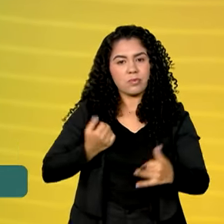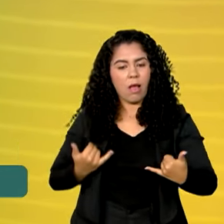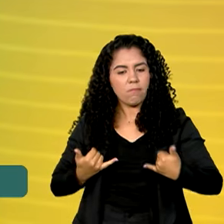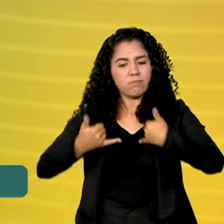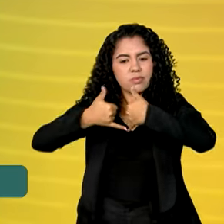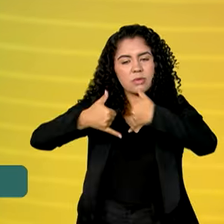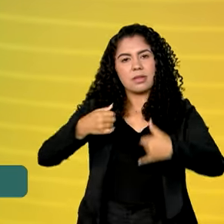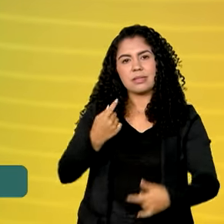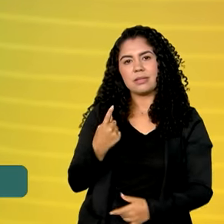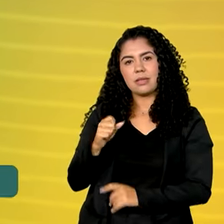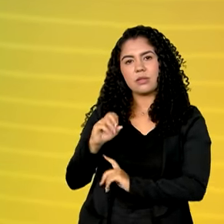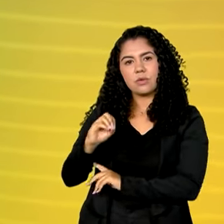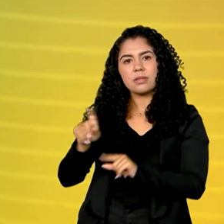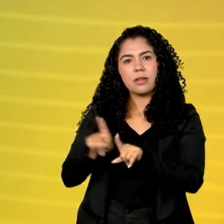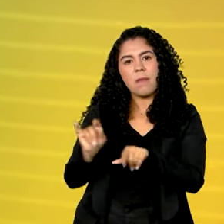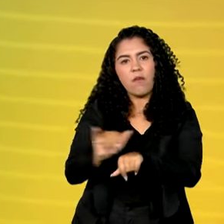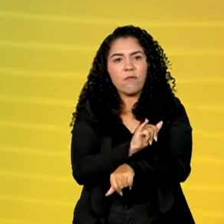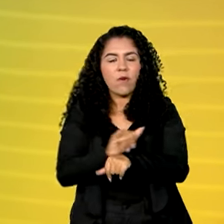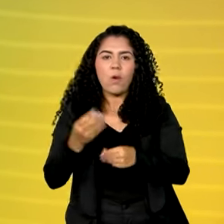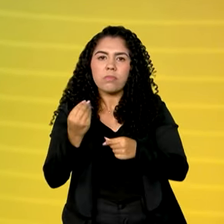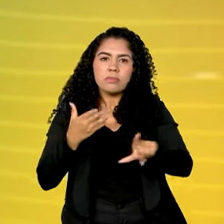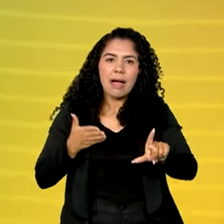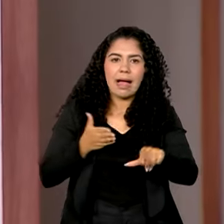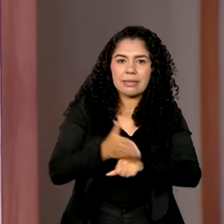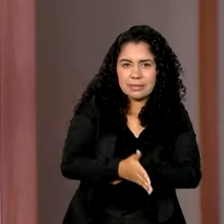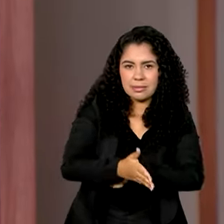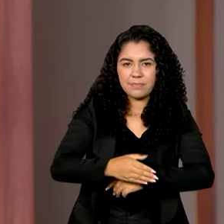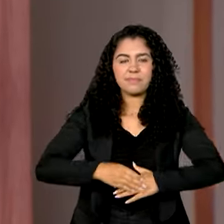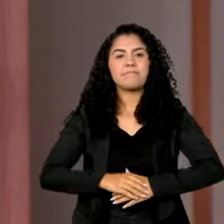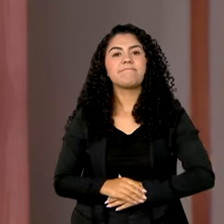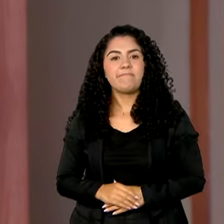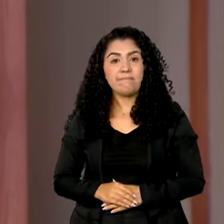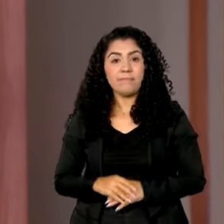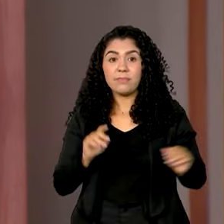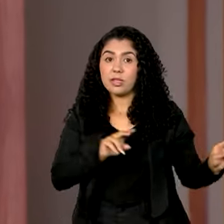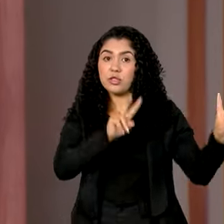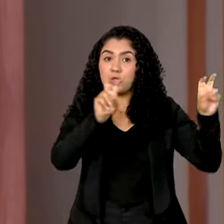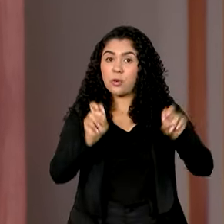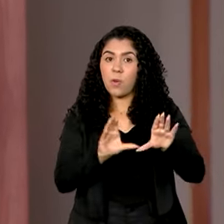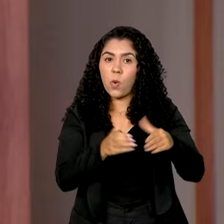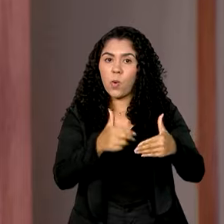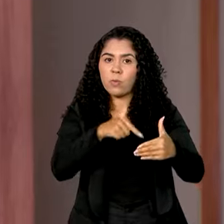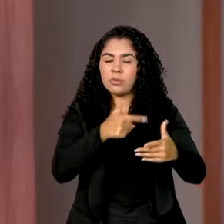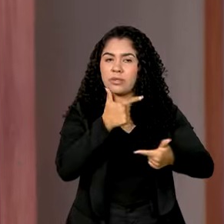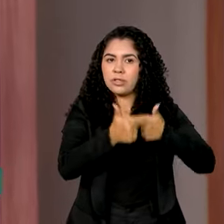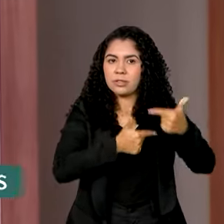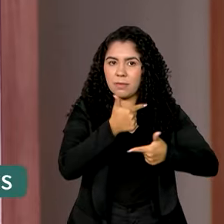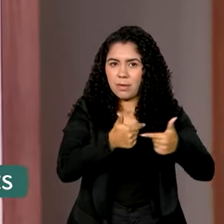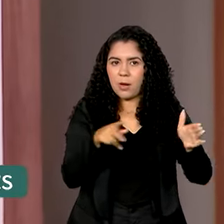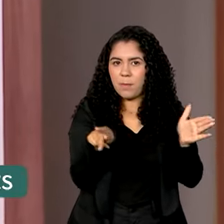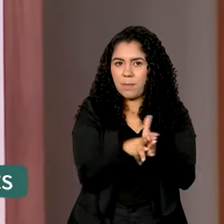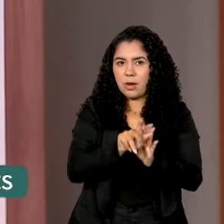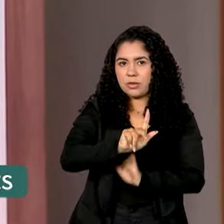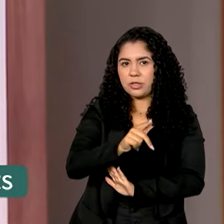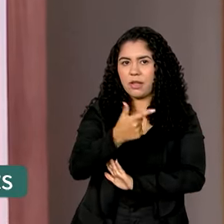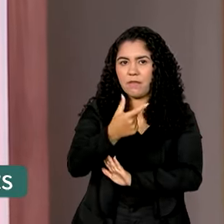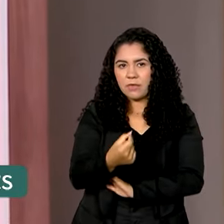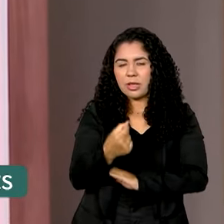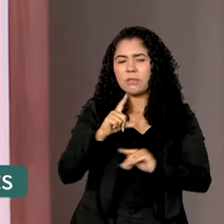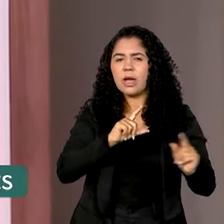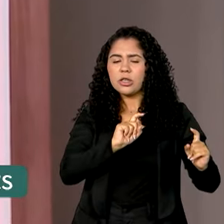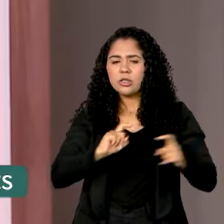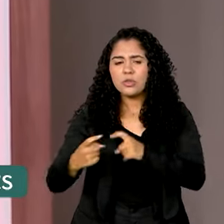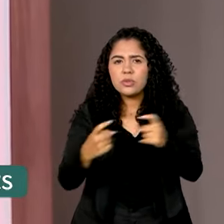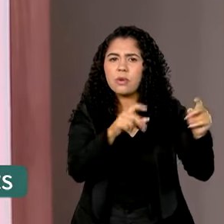e suas formas de acesso. O grupo de trabalho do G20, dedicado a debater políticas públicas